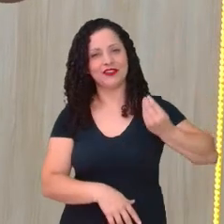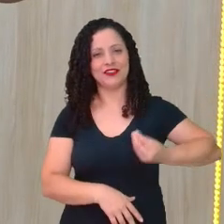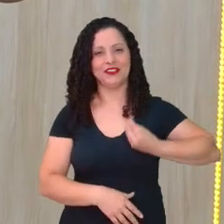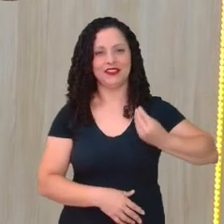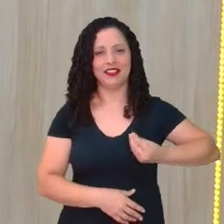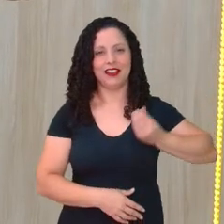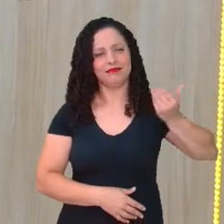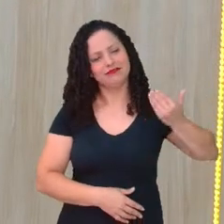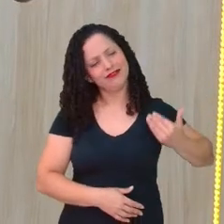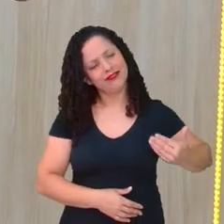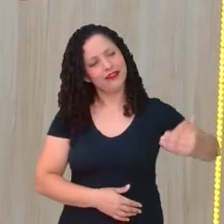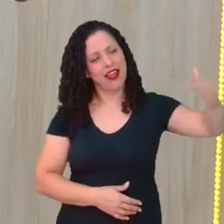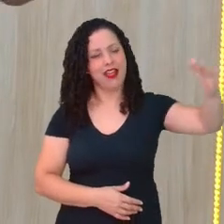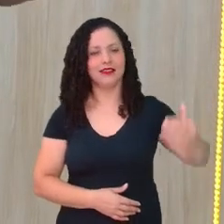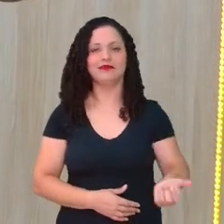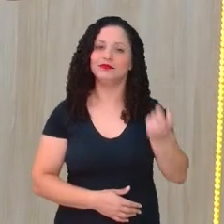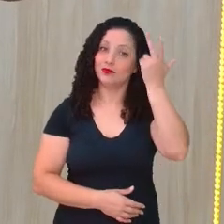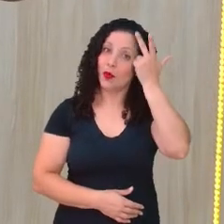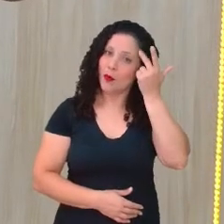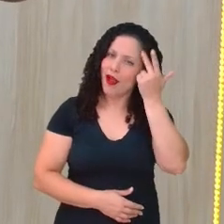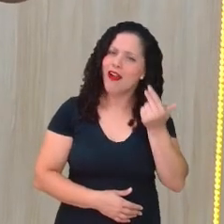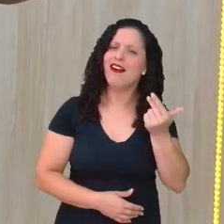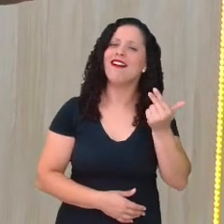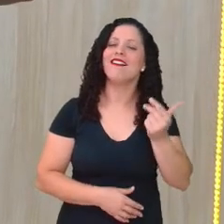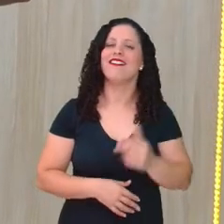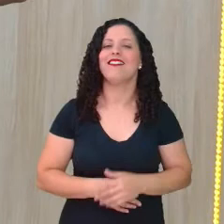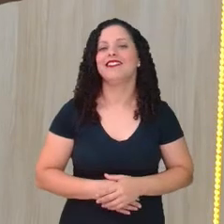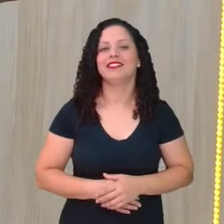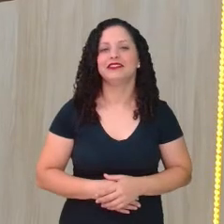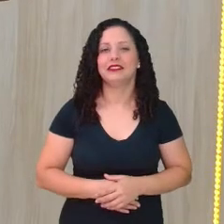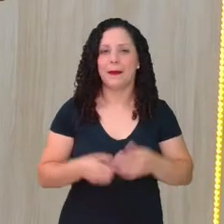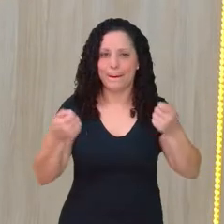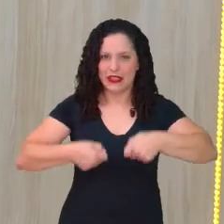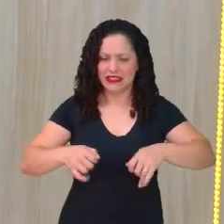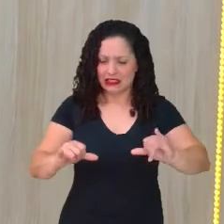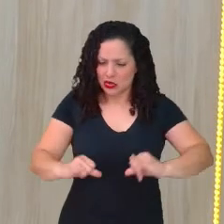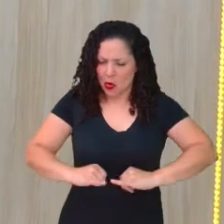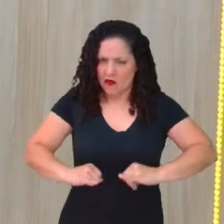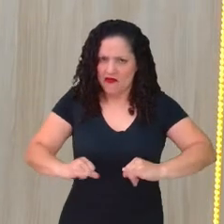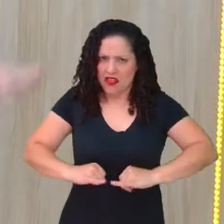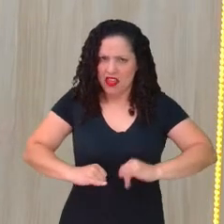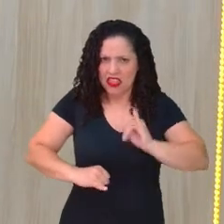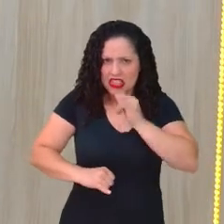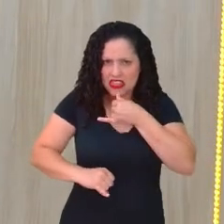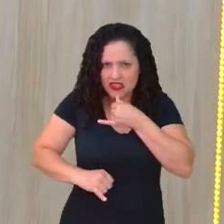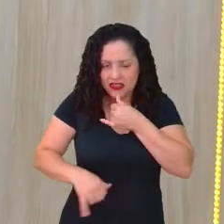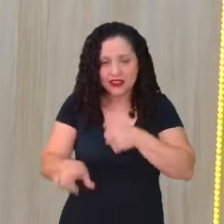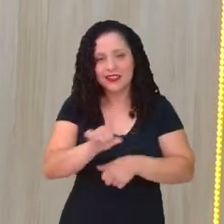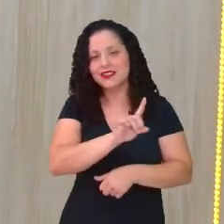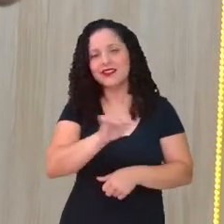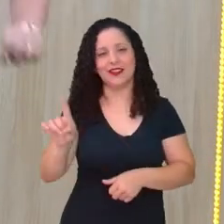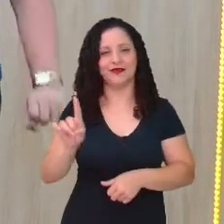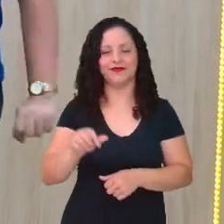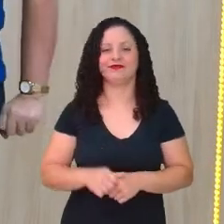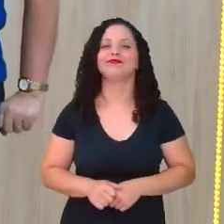E isso é normal, não é? E aí não é necessário sofrimento. Mas falar isso, não é? É só na prática que os pais sabem